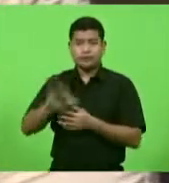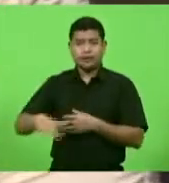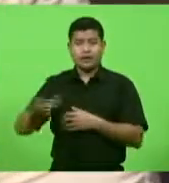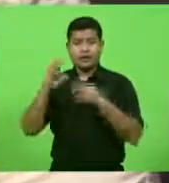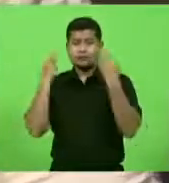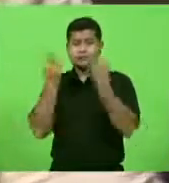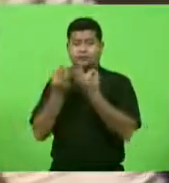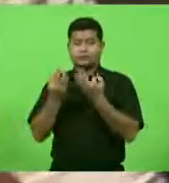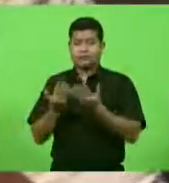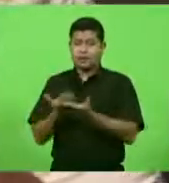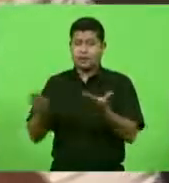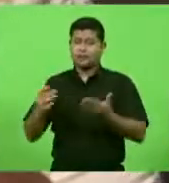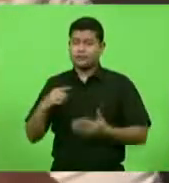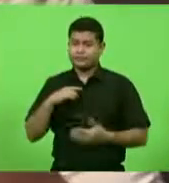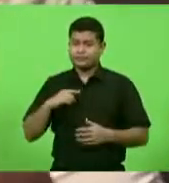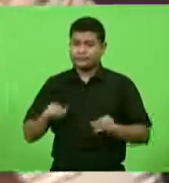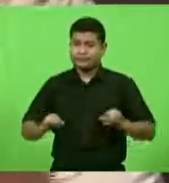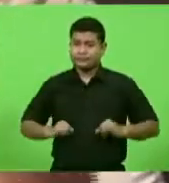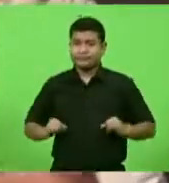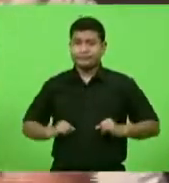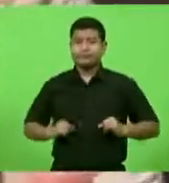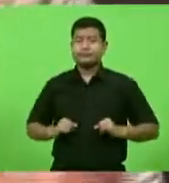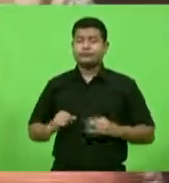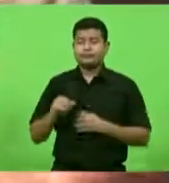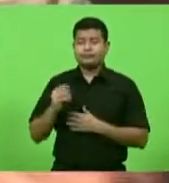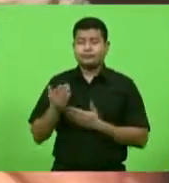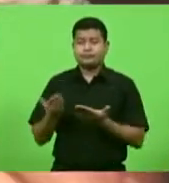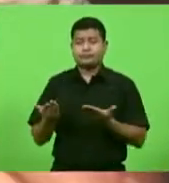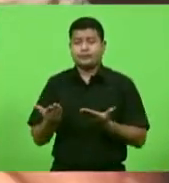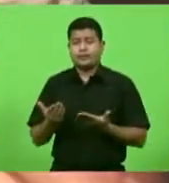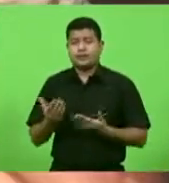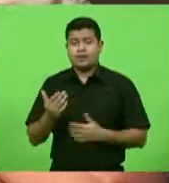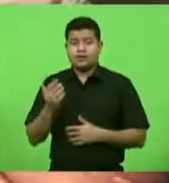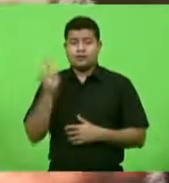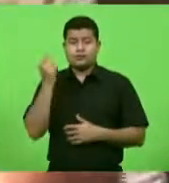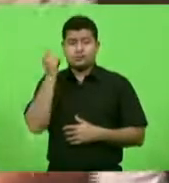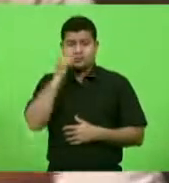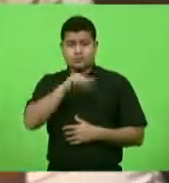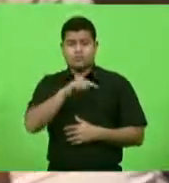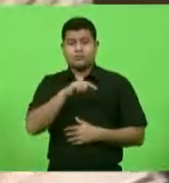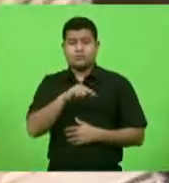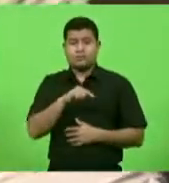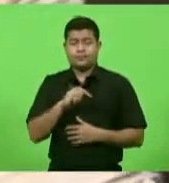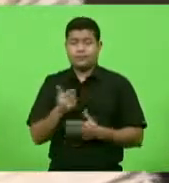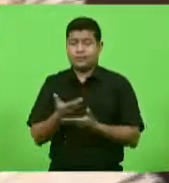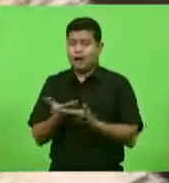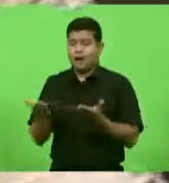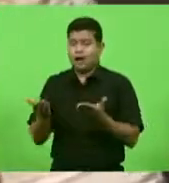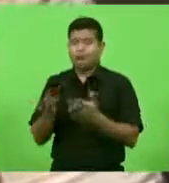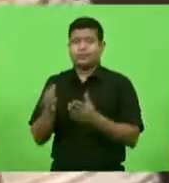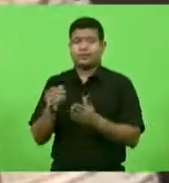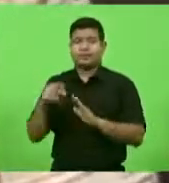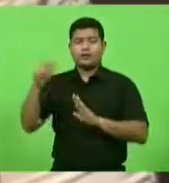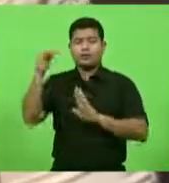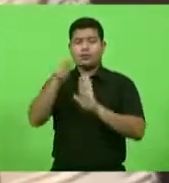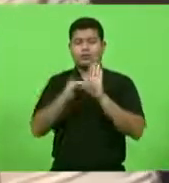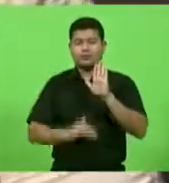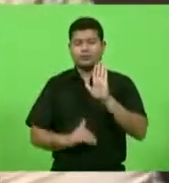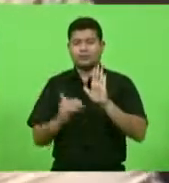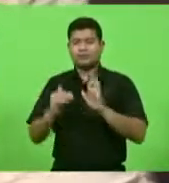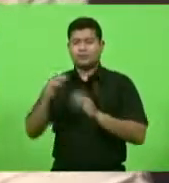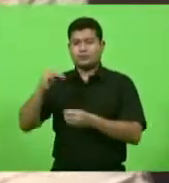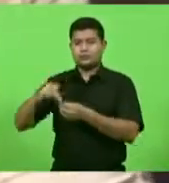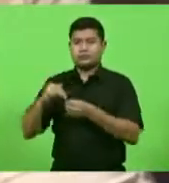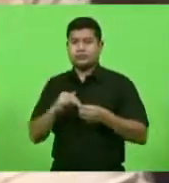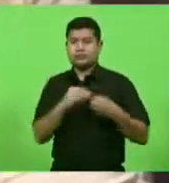encontram em dificuldade para amparar os programas dos municípios que concedem cesta